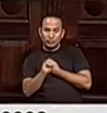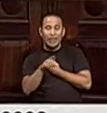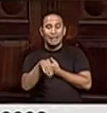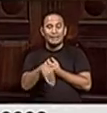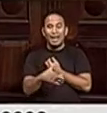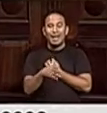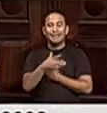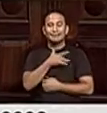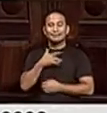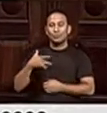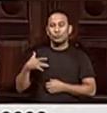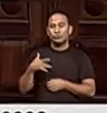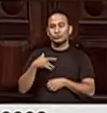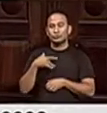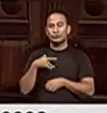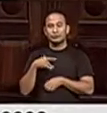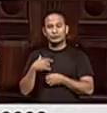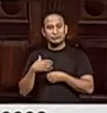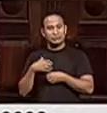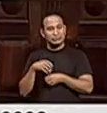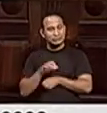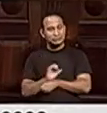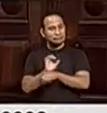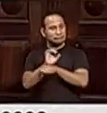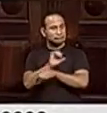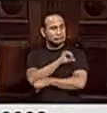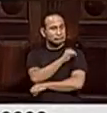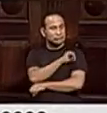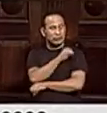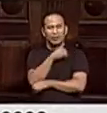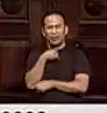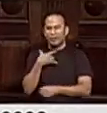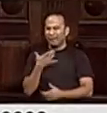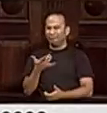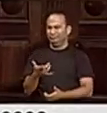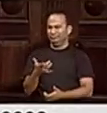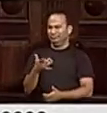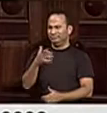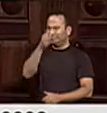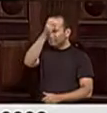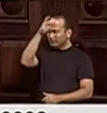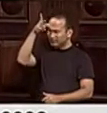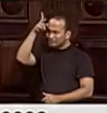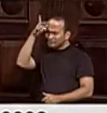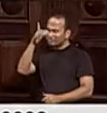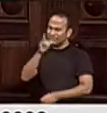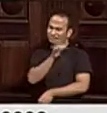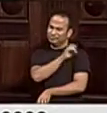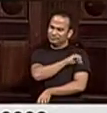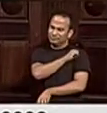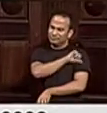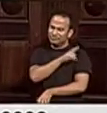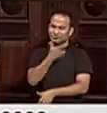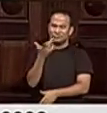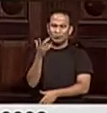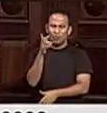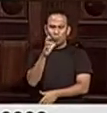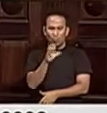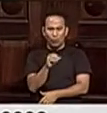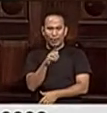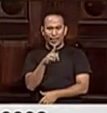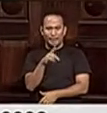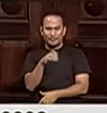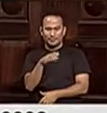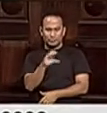da capital do Rio de Janeiro. É público e notório que a Prefeitura do Rio está entrando num claro colapso financeiro